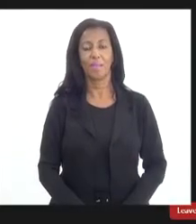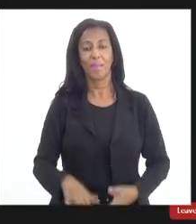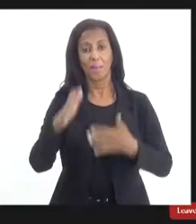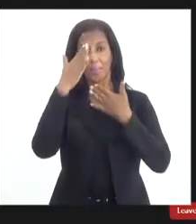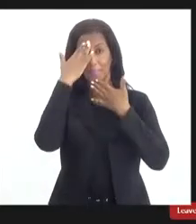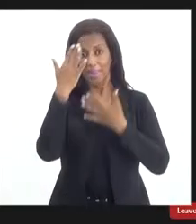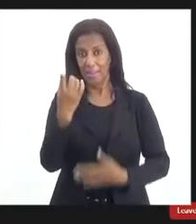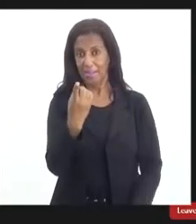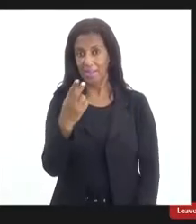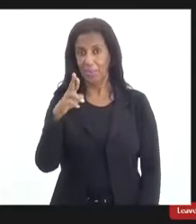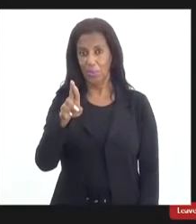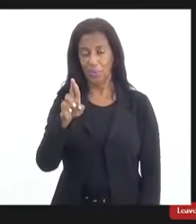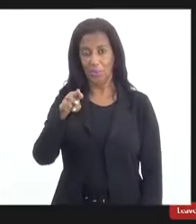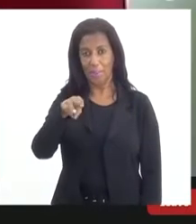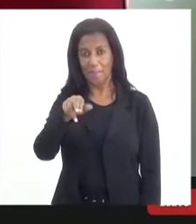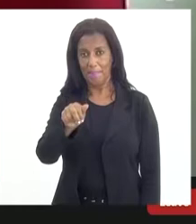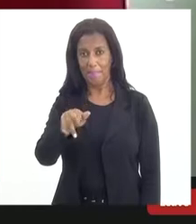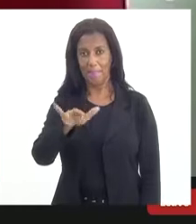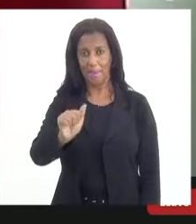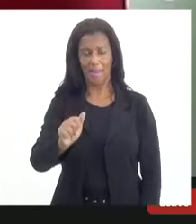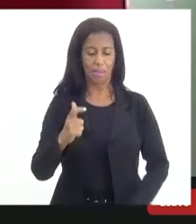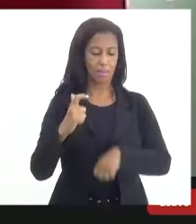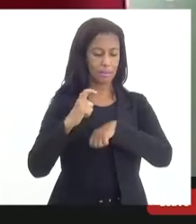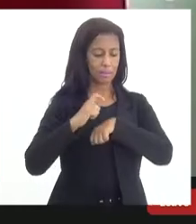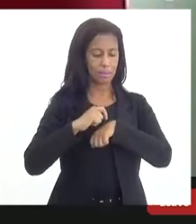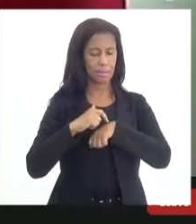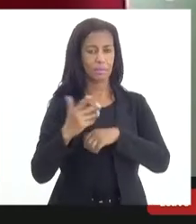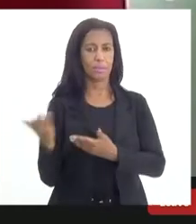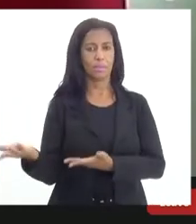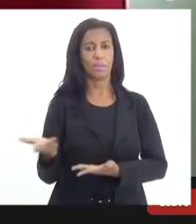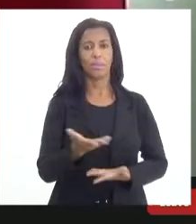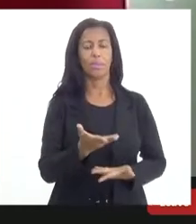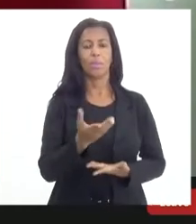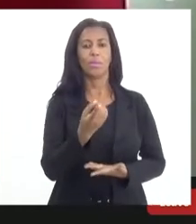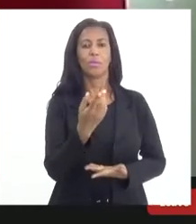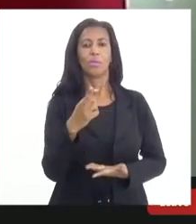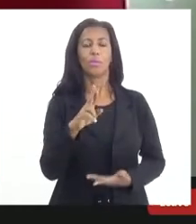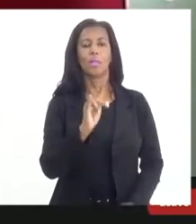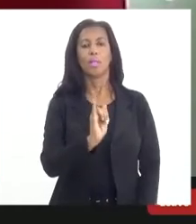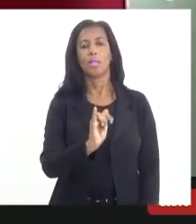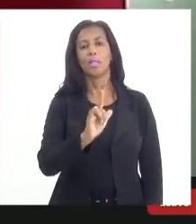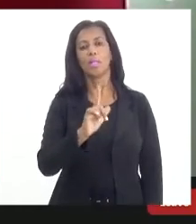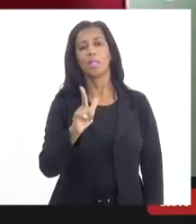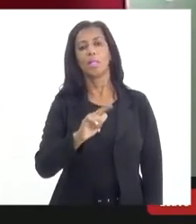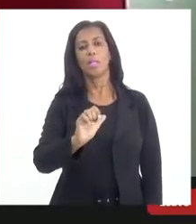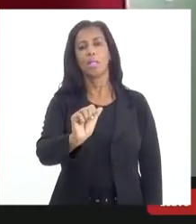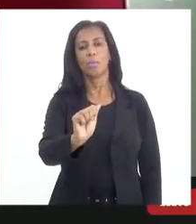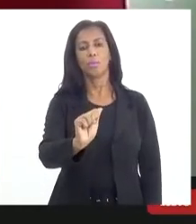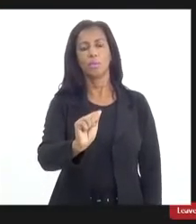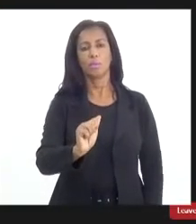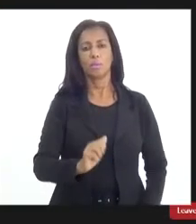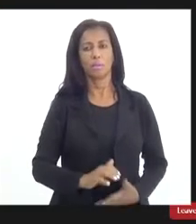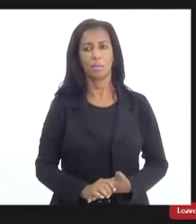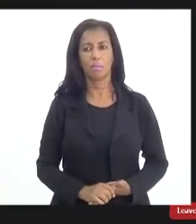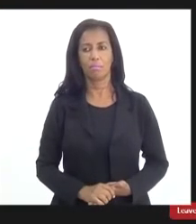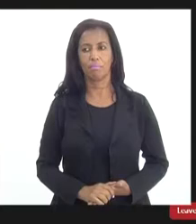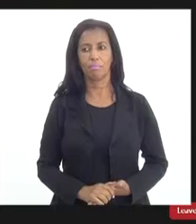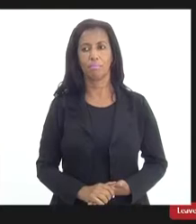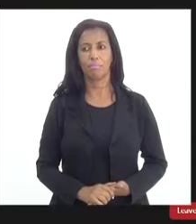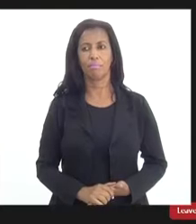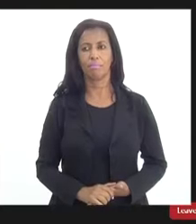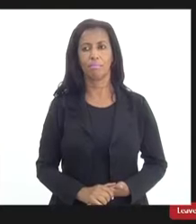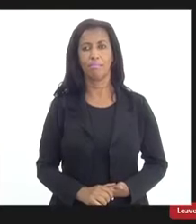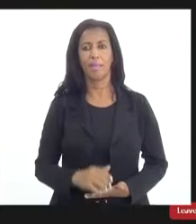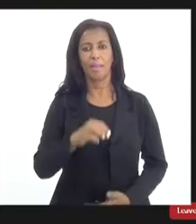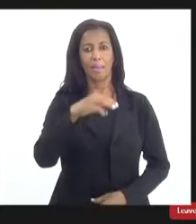Augusta. Então, nesse momento, eu passo para a doutora Ilza Boeira Fellows, que representa aqui